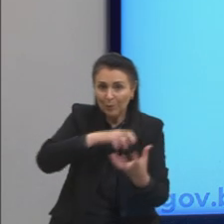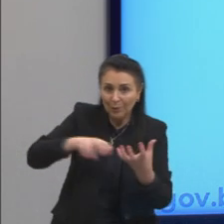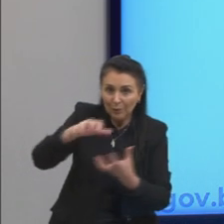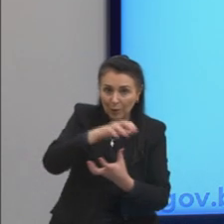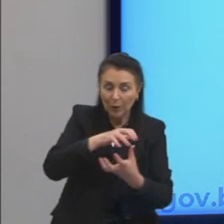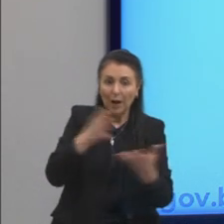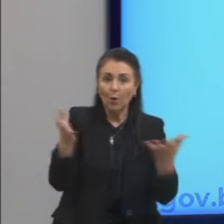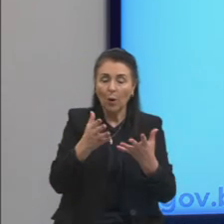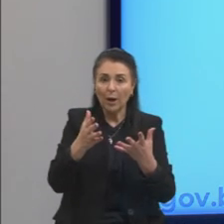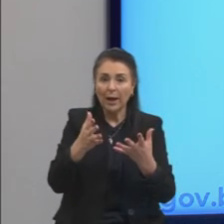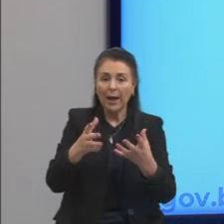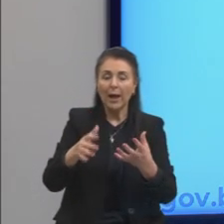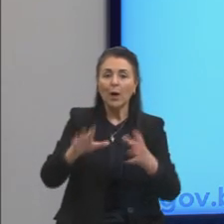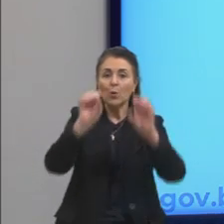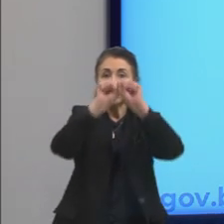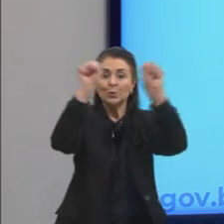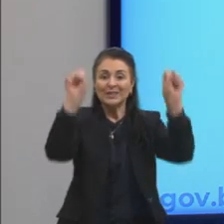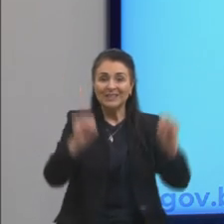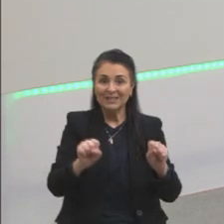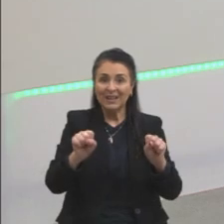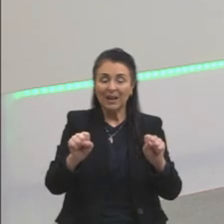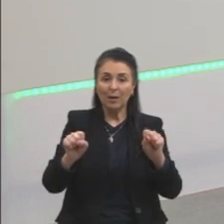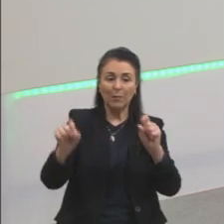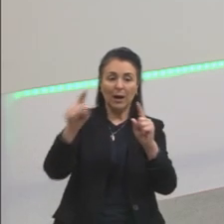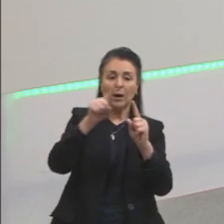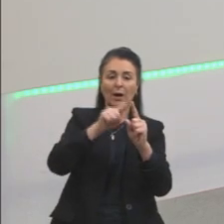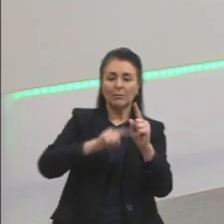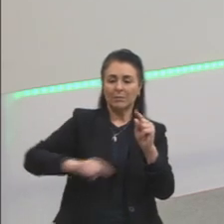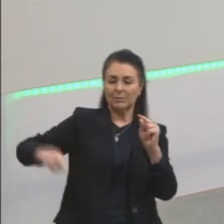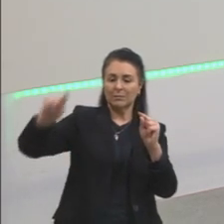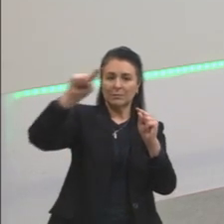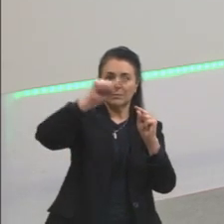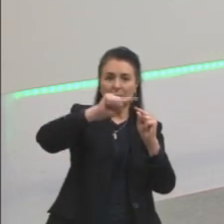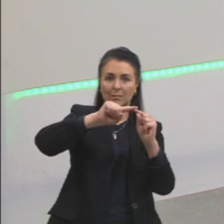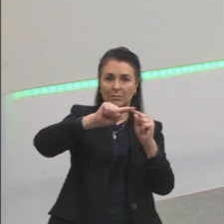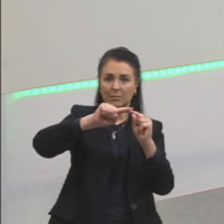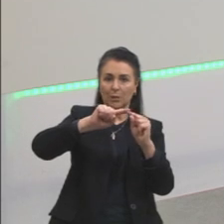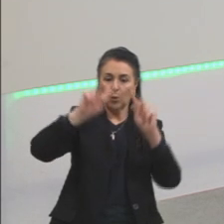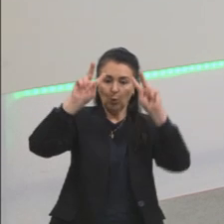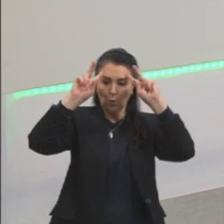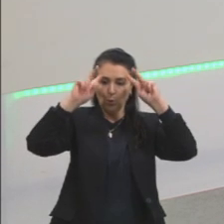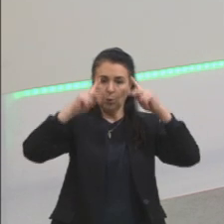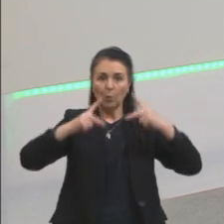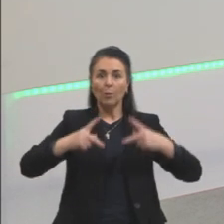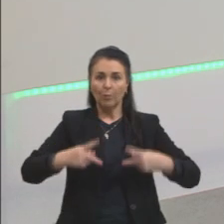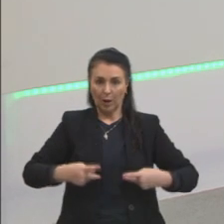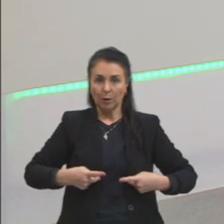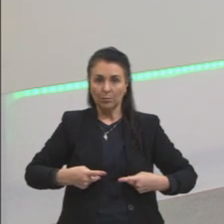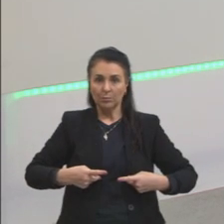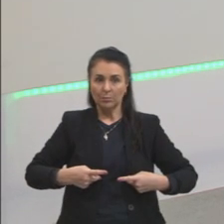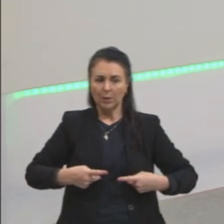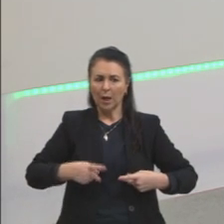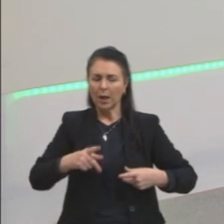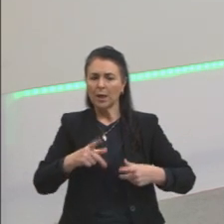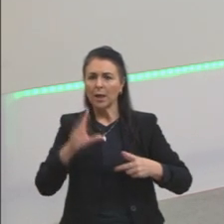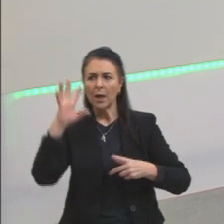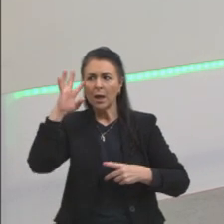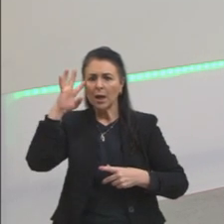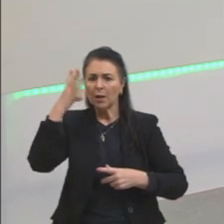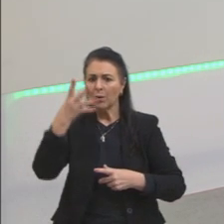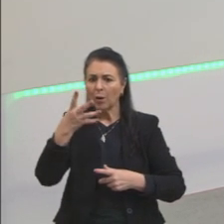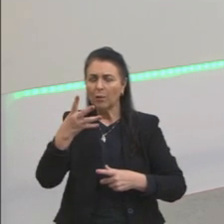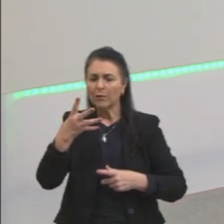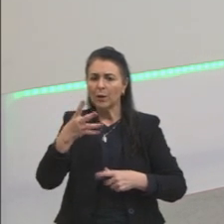central, o que o Kant vai trazer? O ser humano é que determina o conhecimento, não são mais os